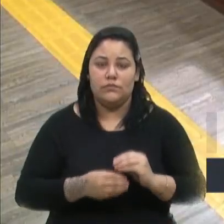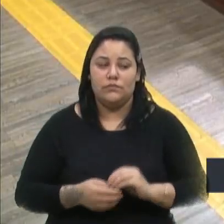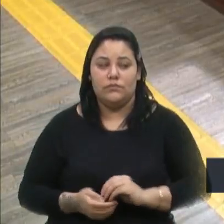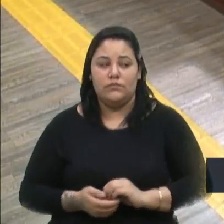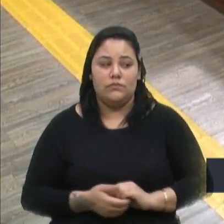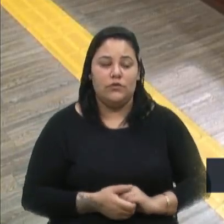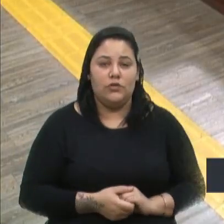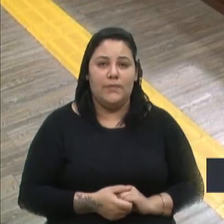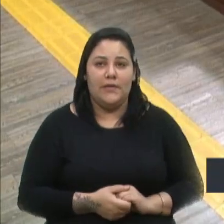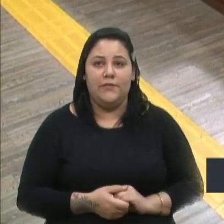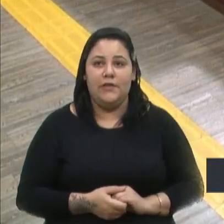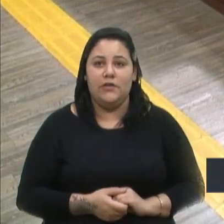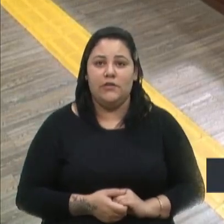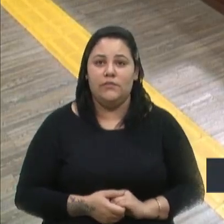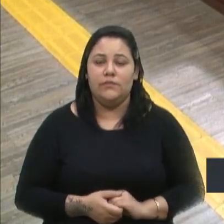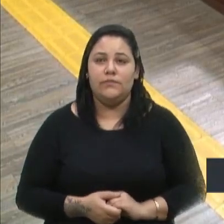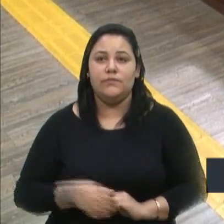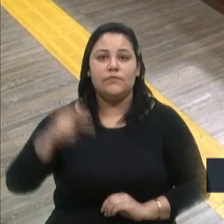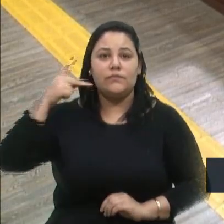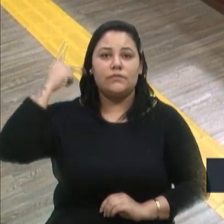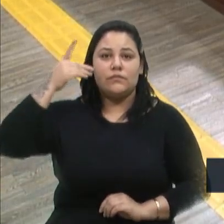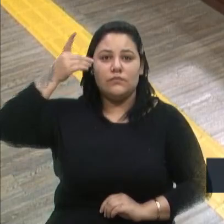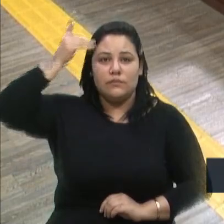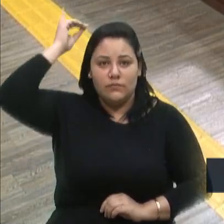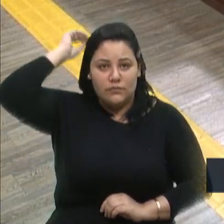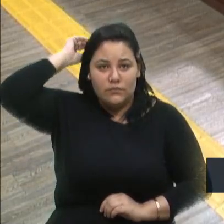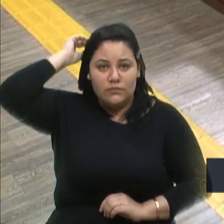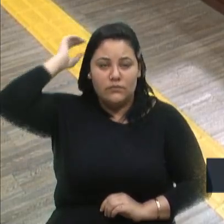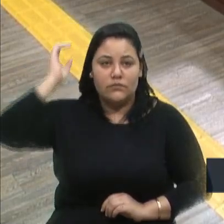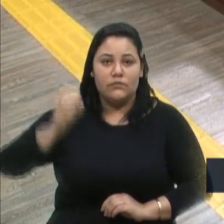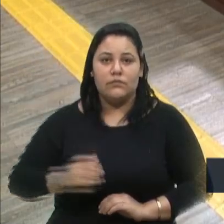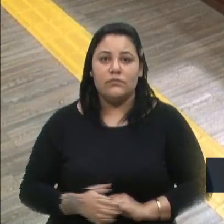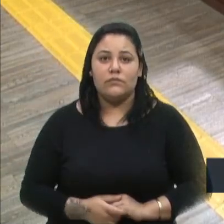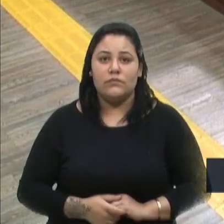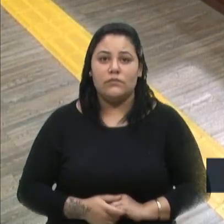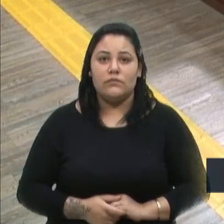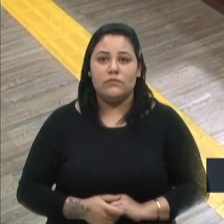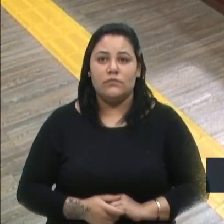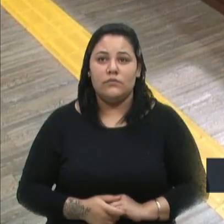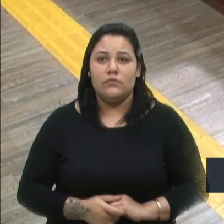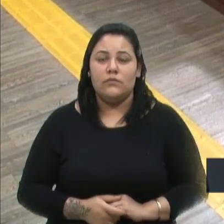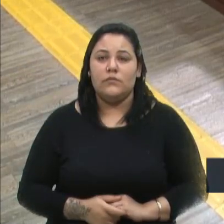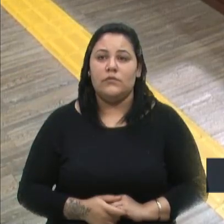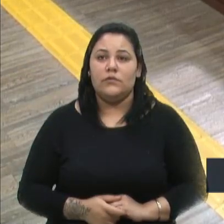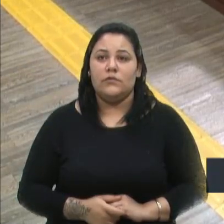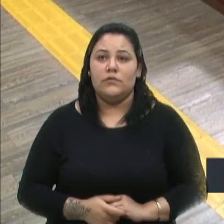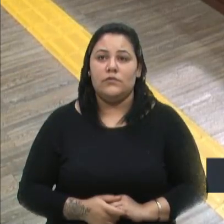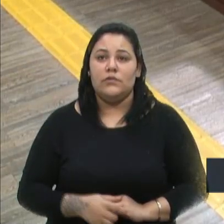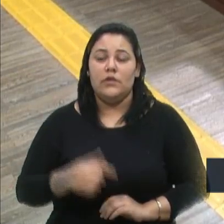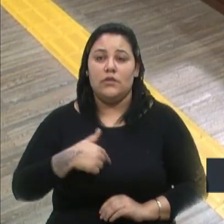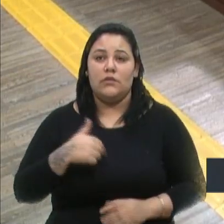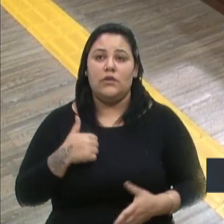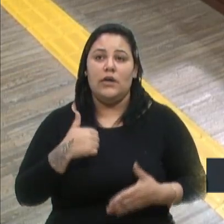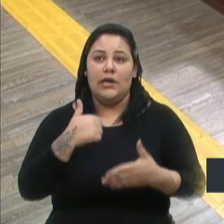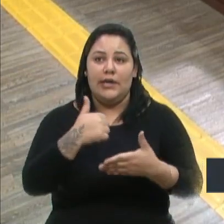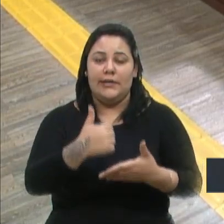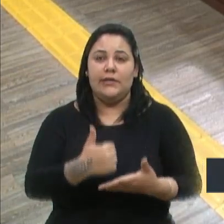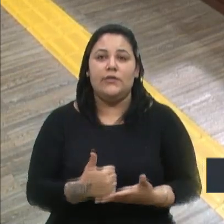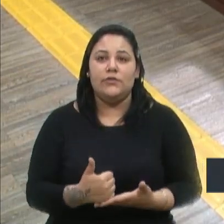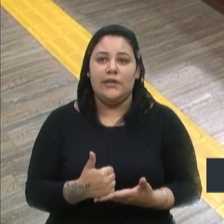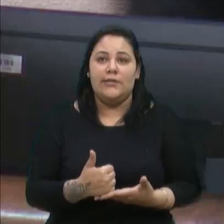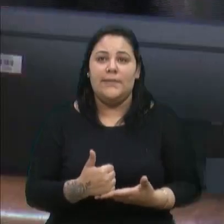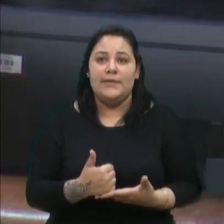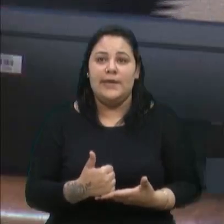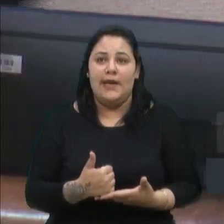Vereador Lucas Gil, eu vou voltar ao tema iluminação pública. Sou favorável à parceria público